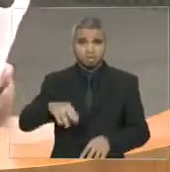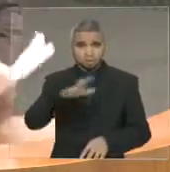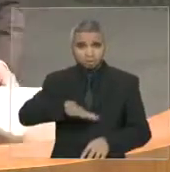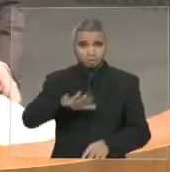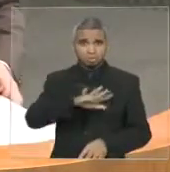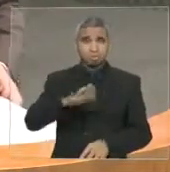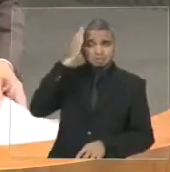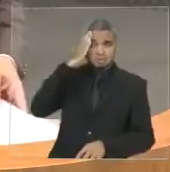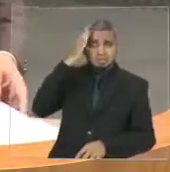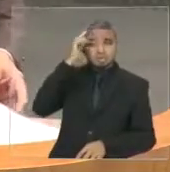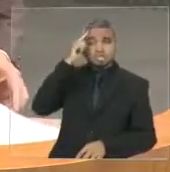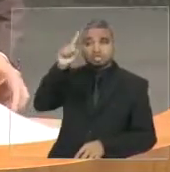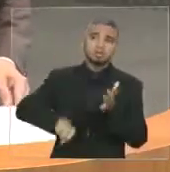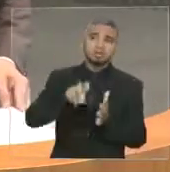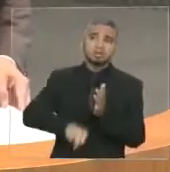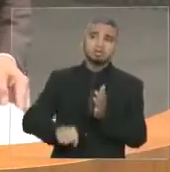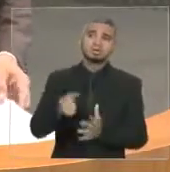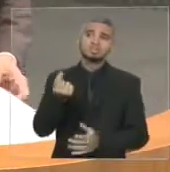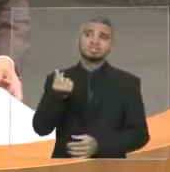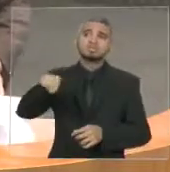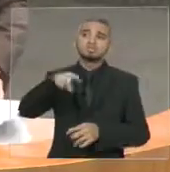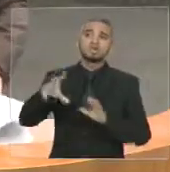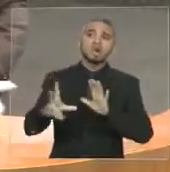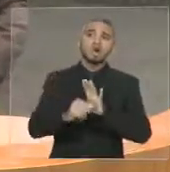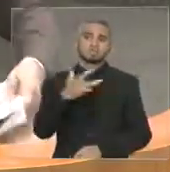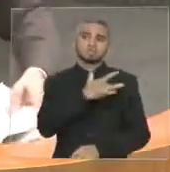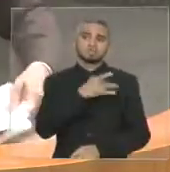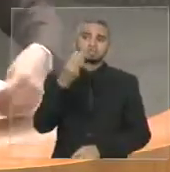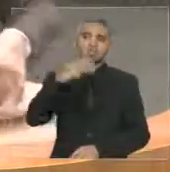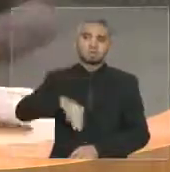saber quando vão devolver os 18 milhões roubados na saúde do governo Flávio Dinho.